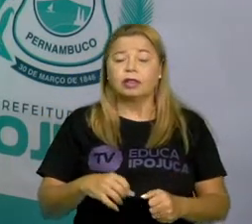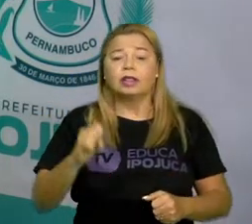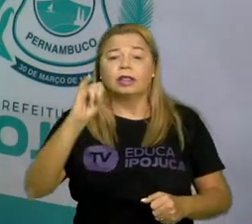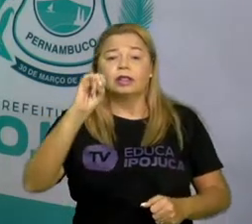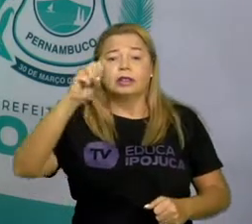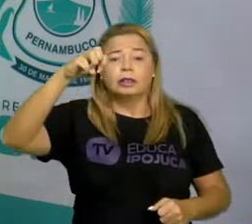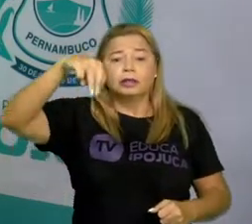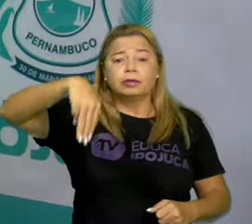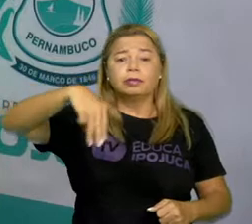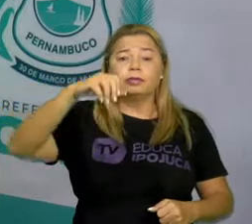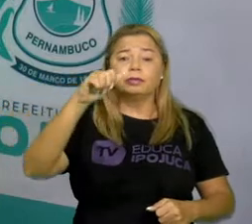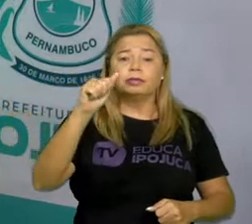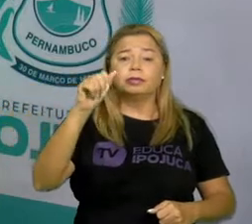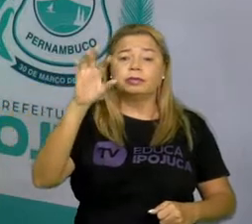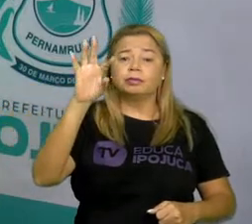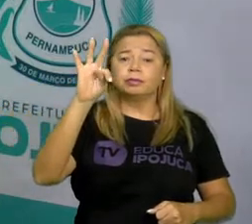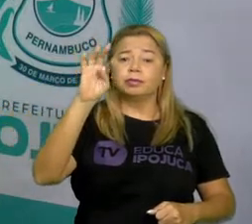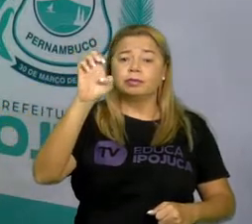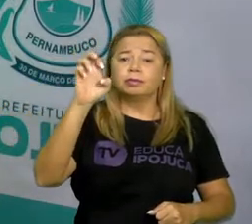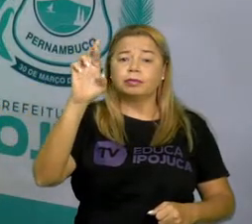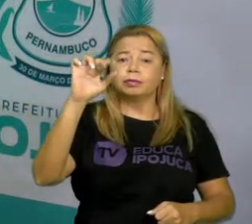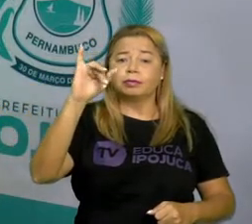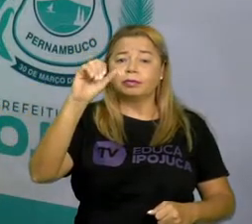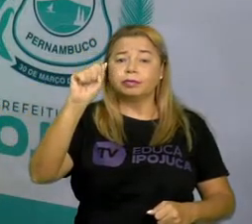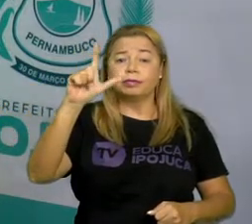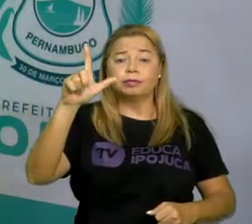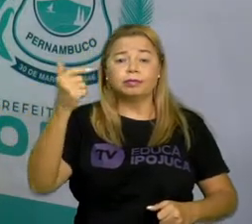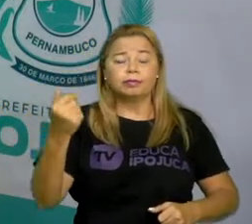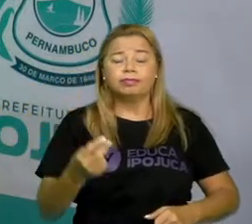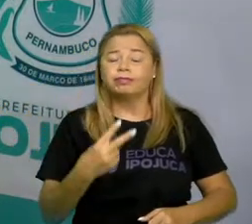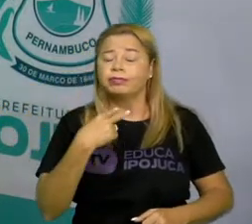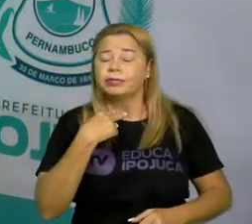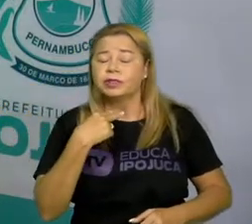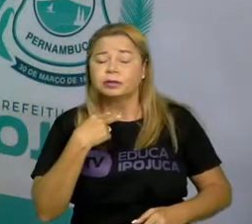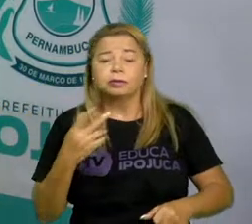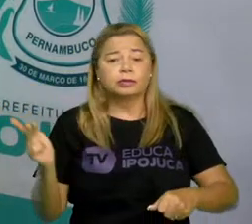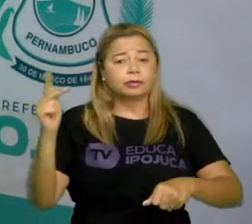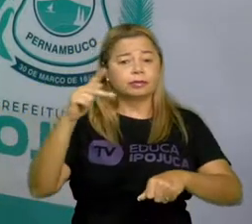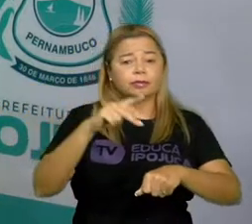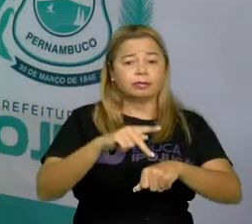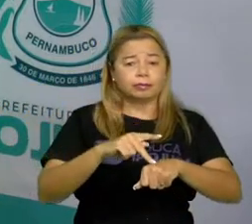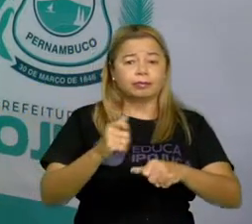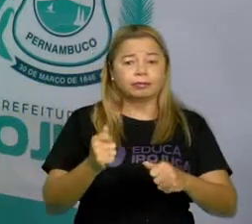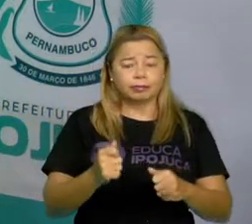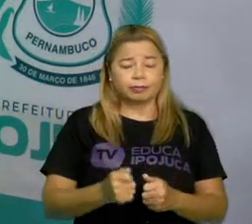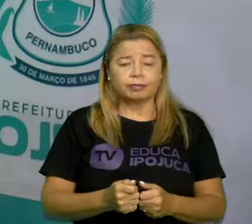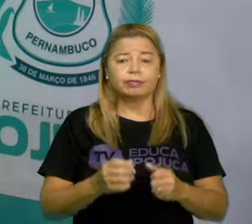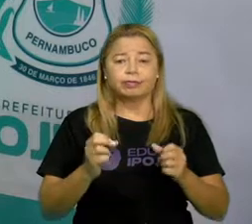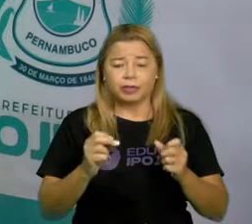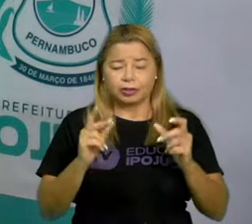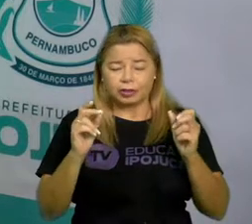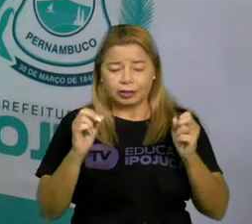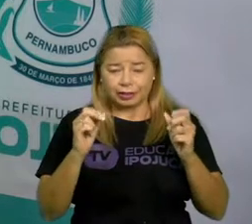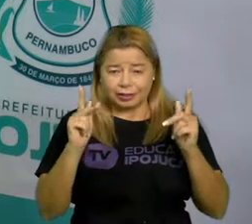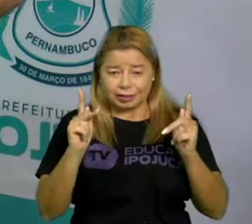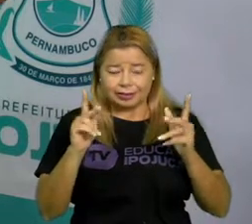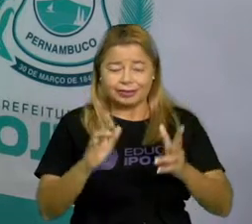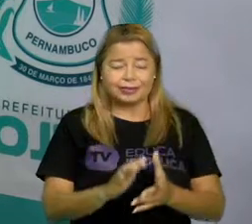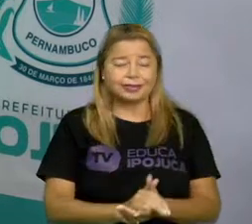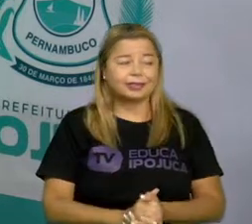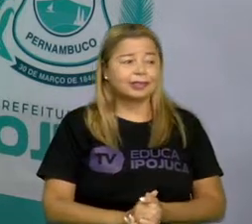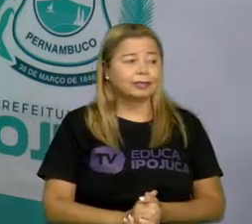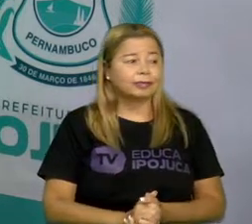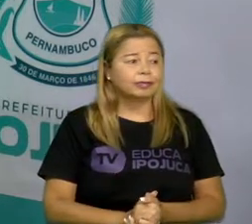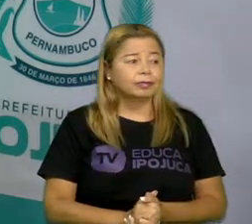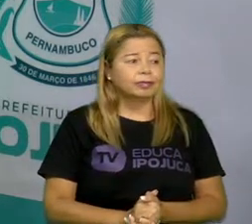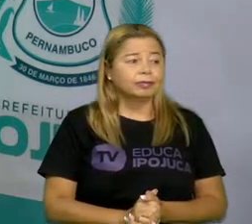como essa música. Posso pegar nessa música? Não, não é isso? Então, a diferença é essa. Então,